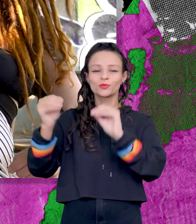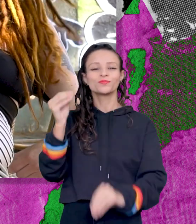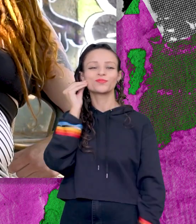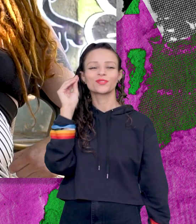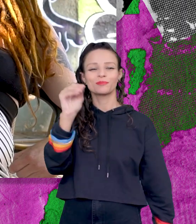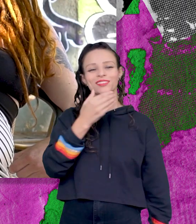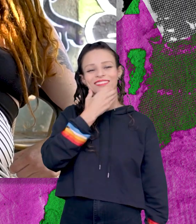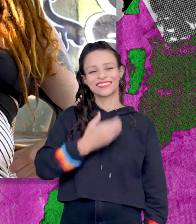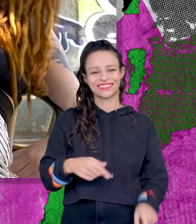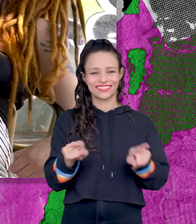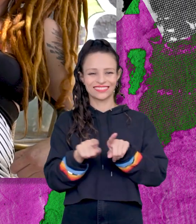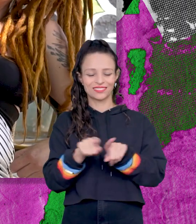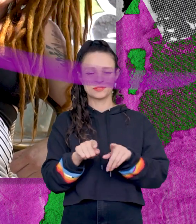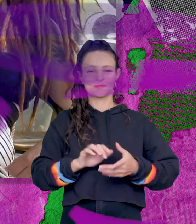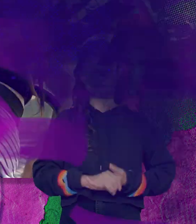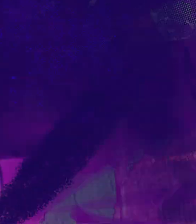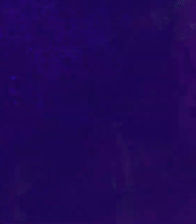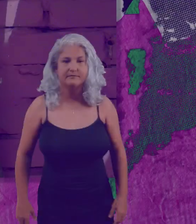um beijo pro Quênio também.